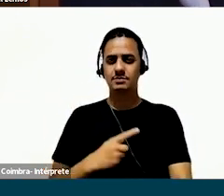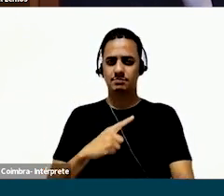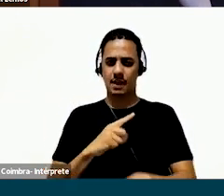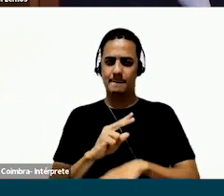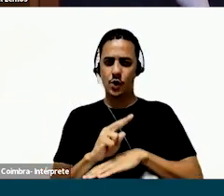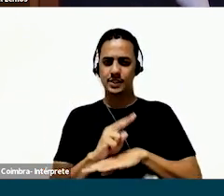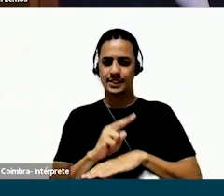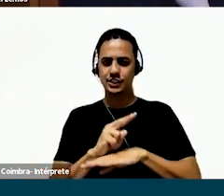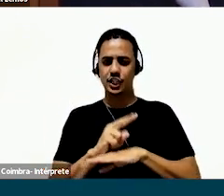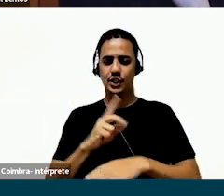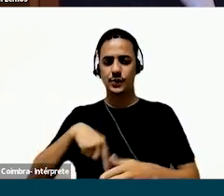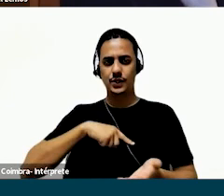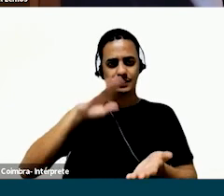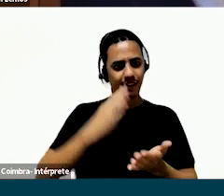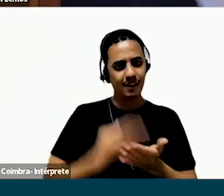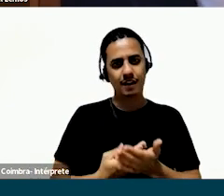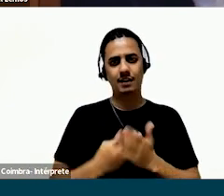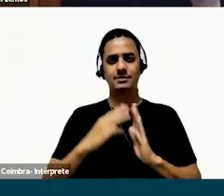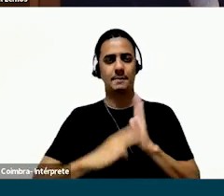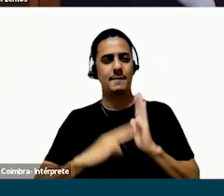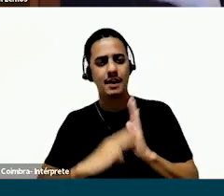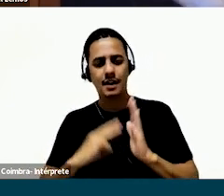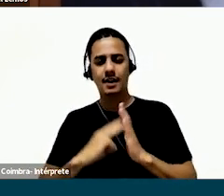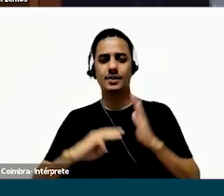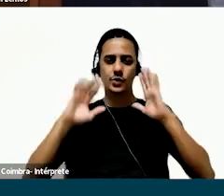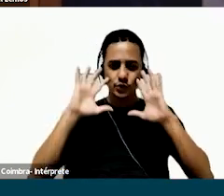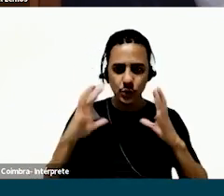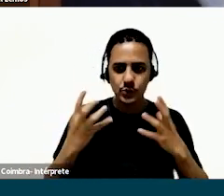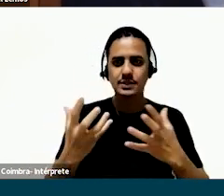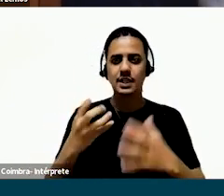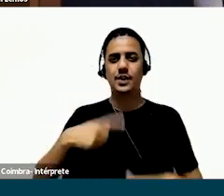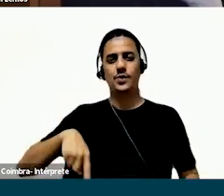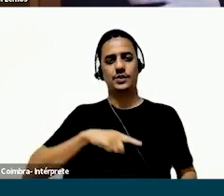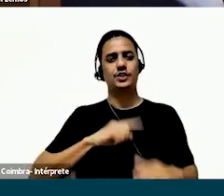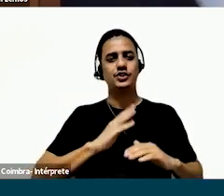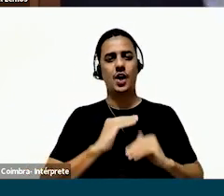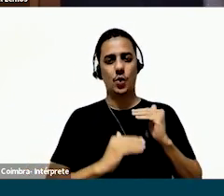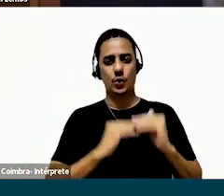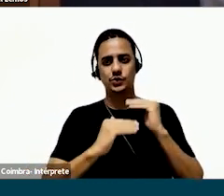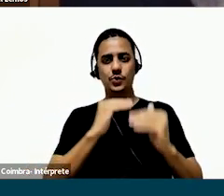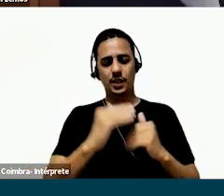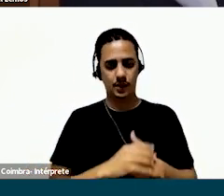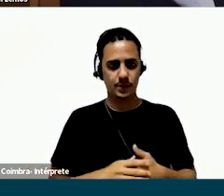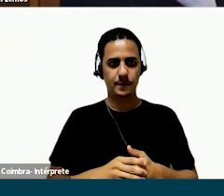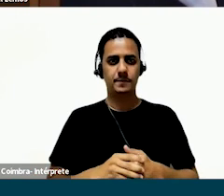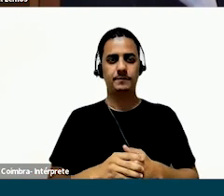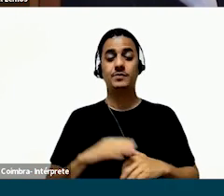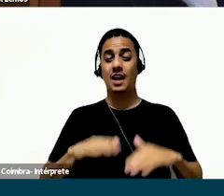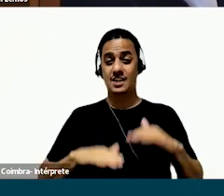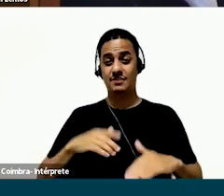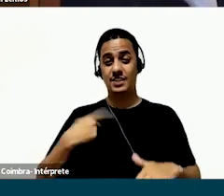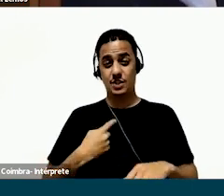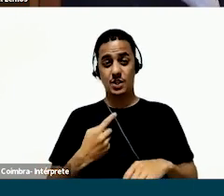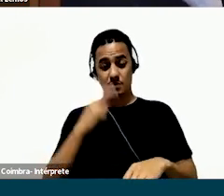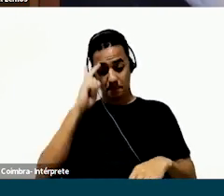o quanto a gente está protegendo as nossas crenças, as nossas metodologias, os nossos métodos, as soluções que a gente já construiu.